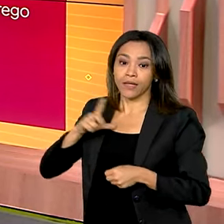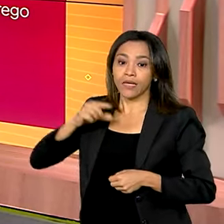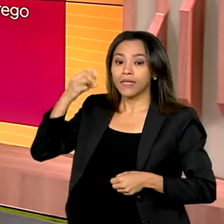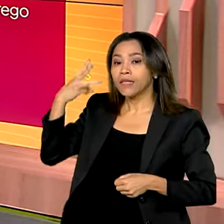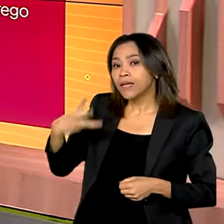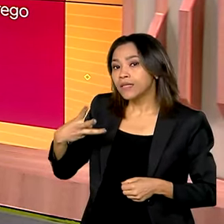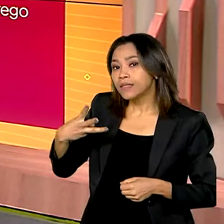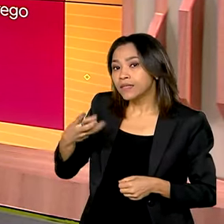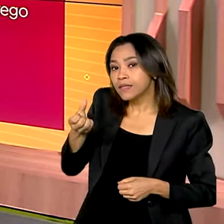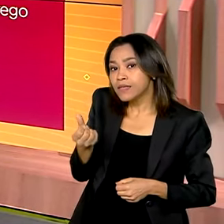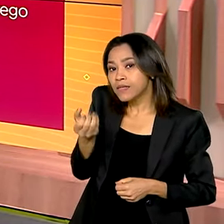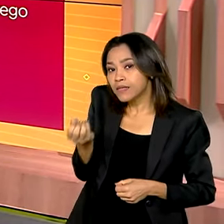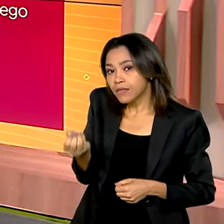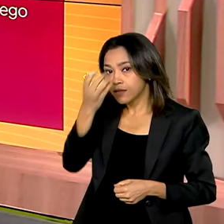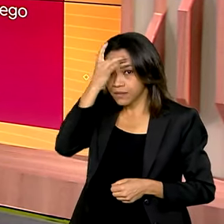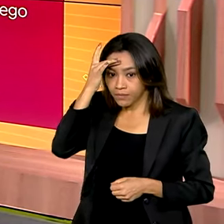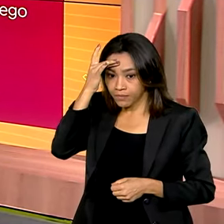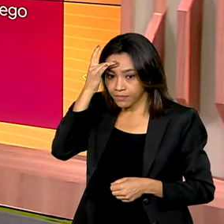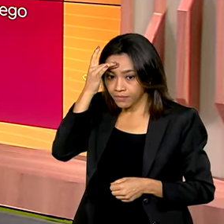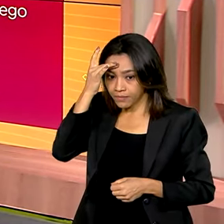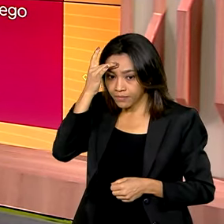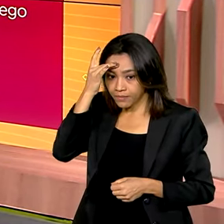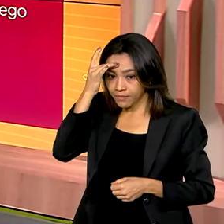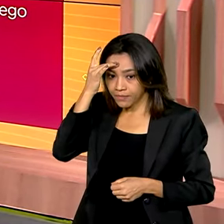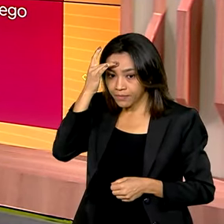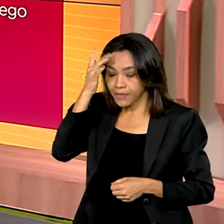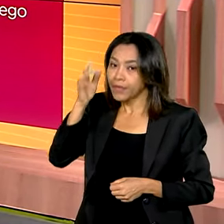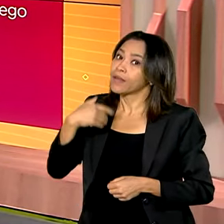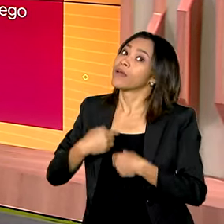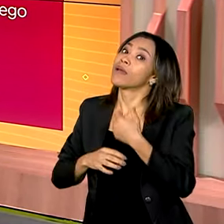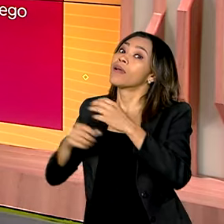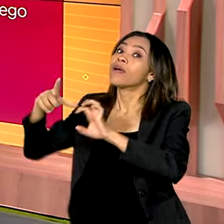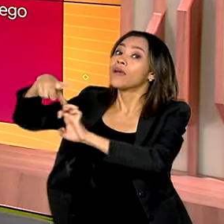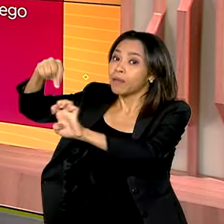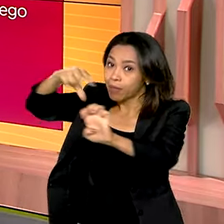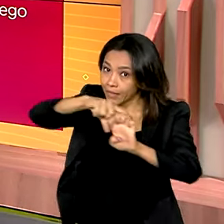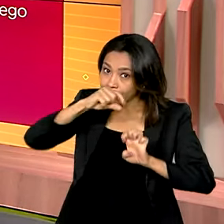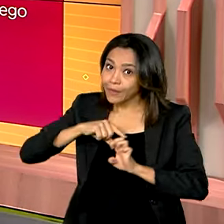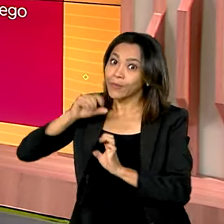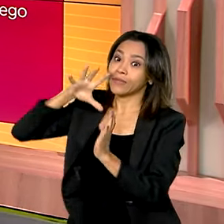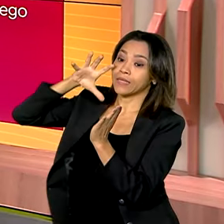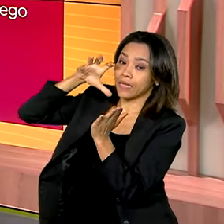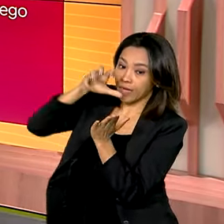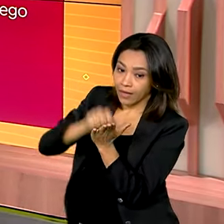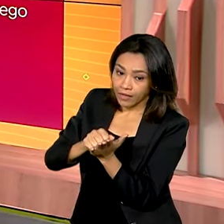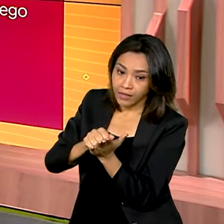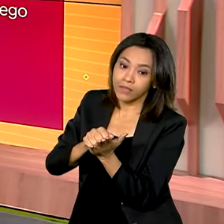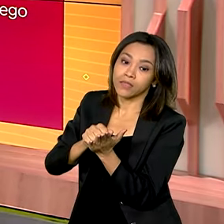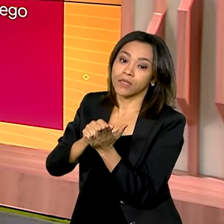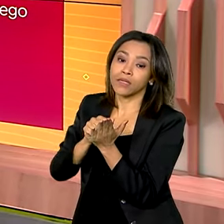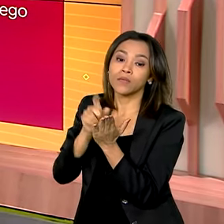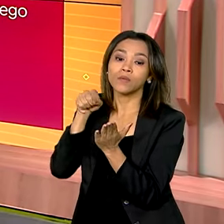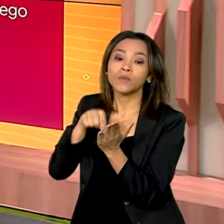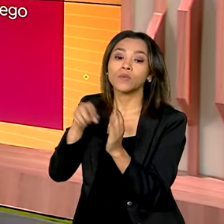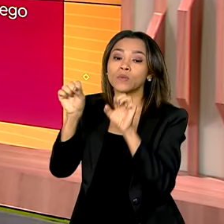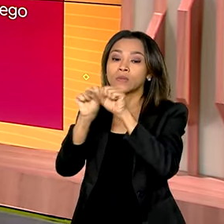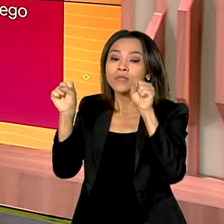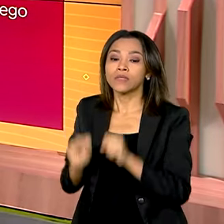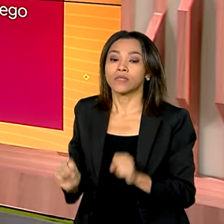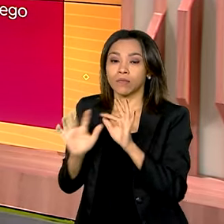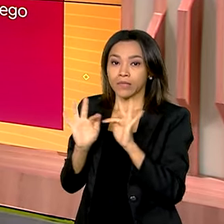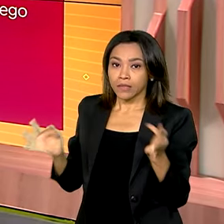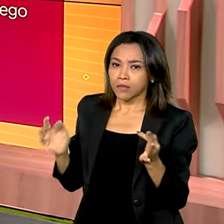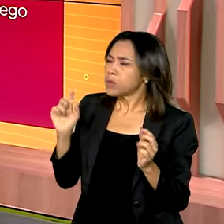pessoas, 360 empreendedores cadastrados no Simples. O que é isso? O sistema de